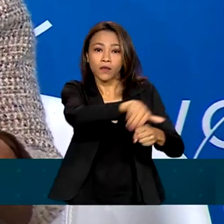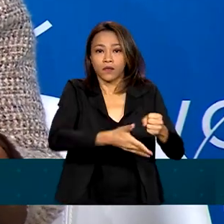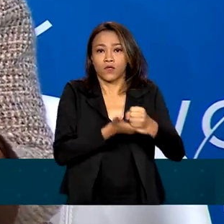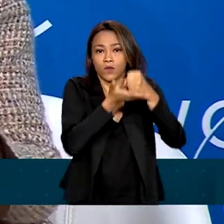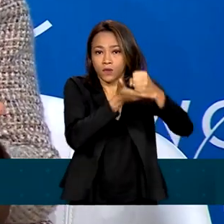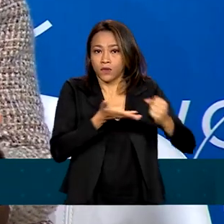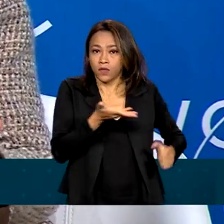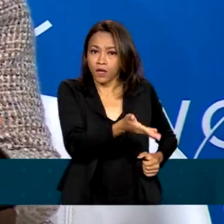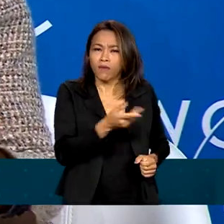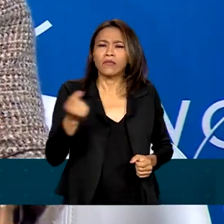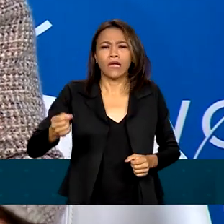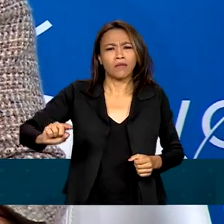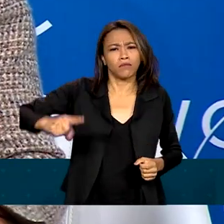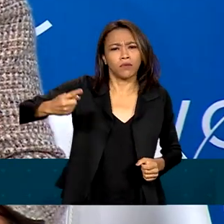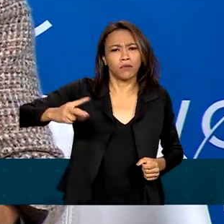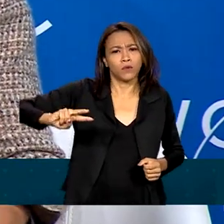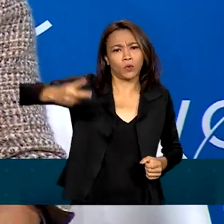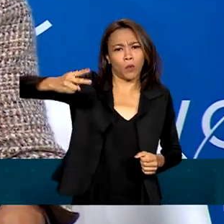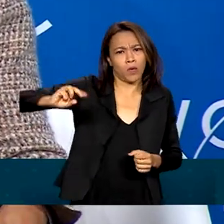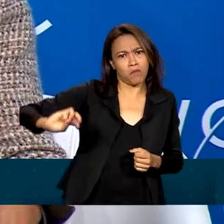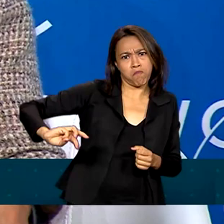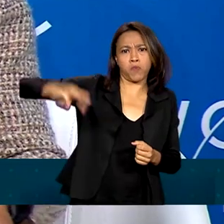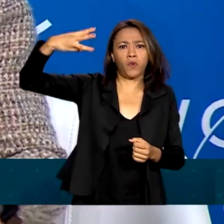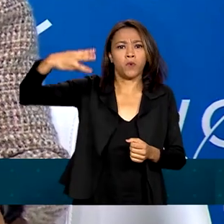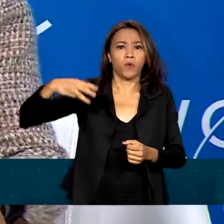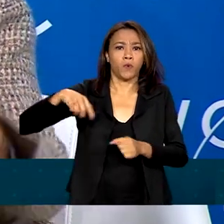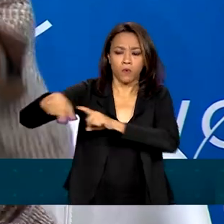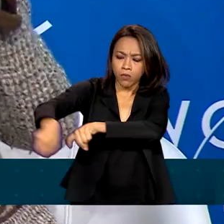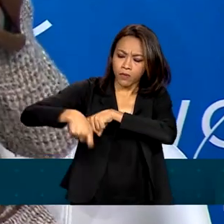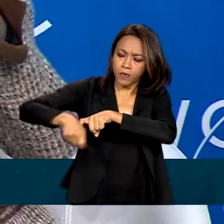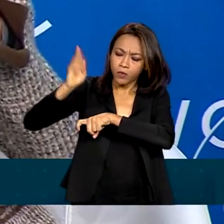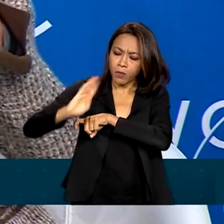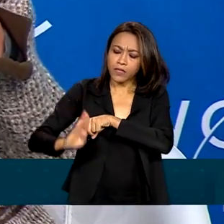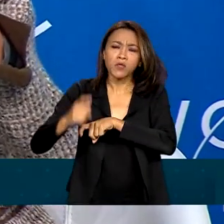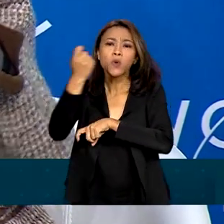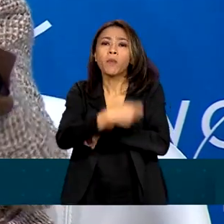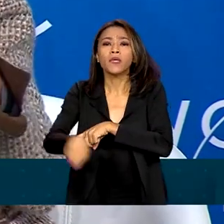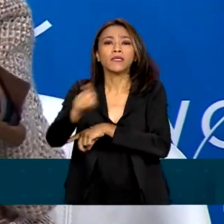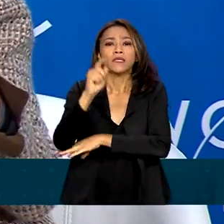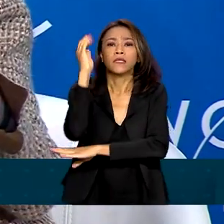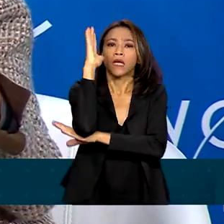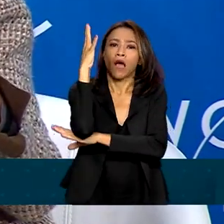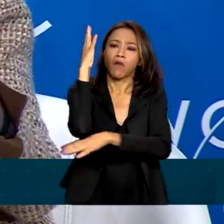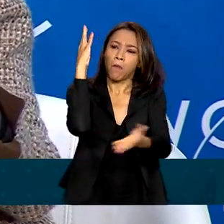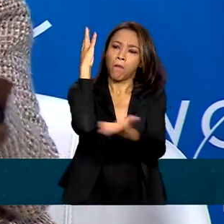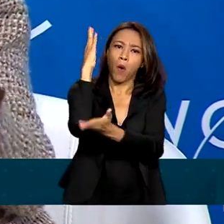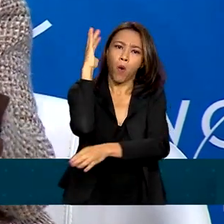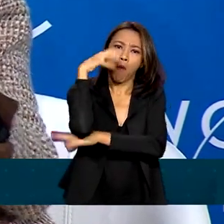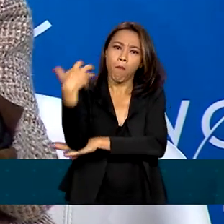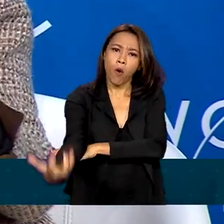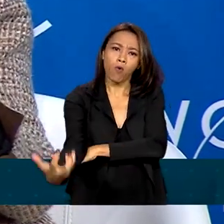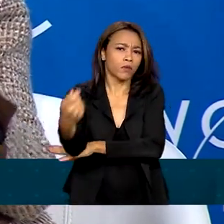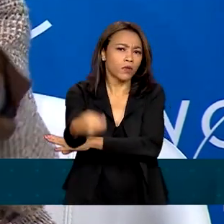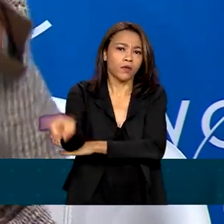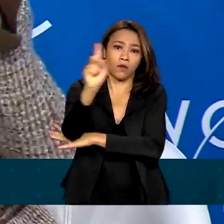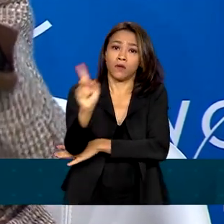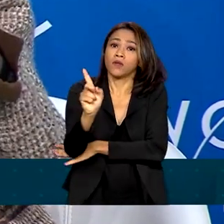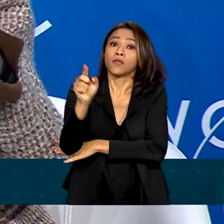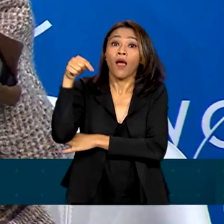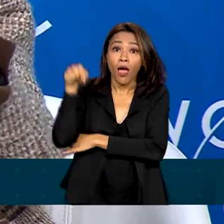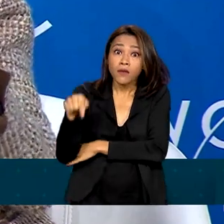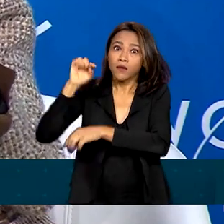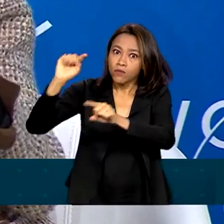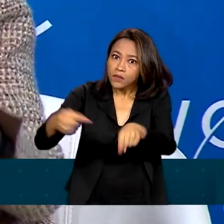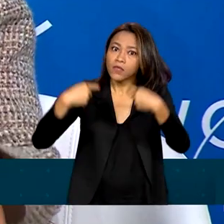dobrar, triplicar a produção agrícola do Brasil sem precisar derrubar mais uma árvore. Esse é o desafio que está